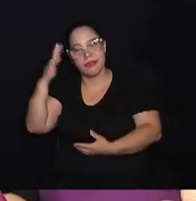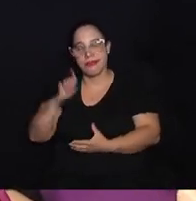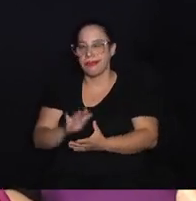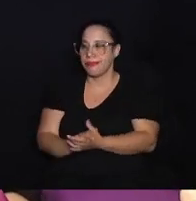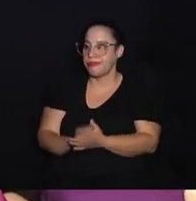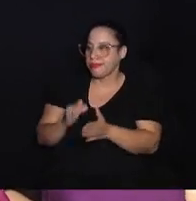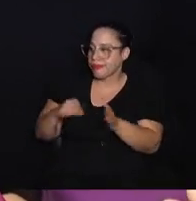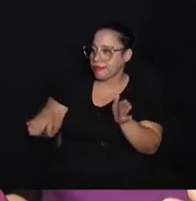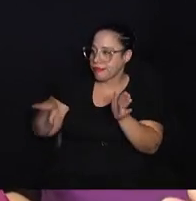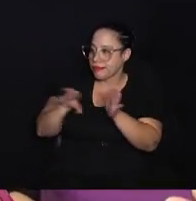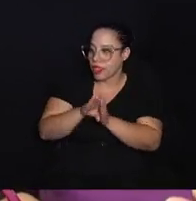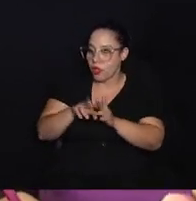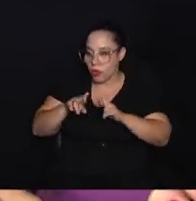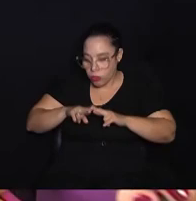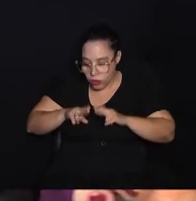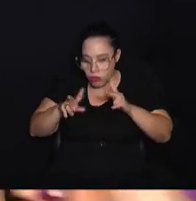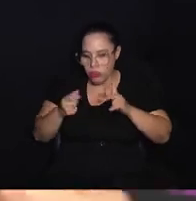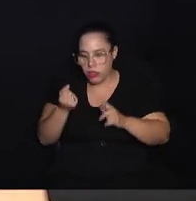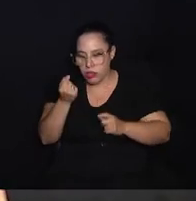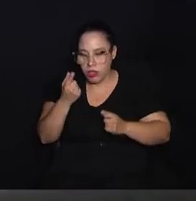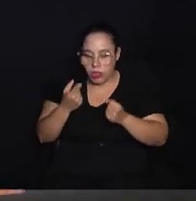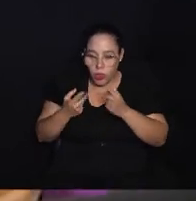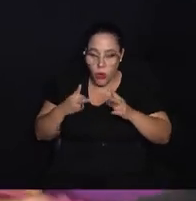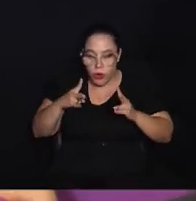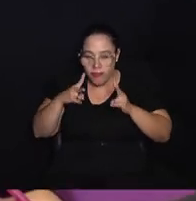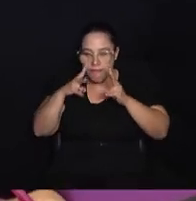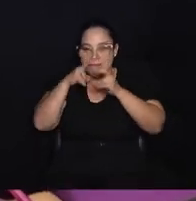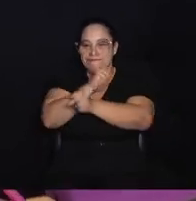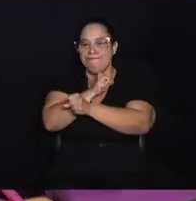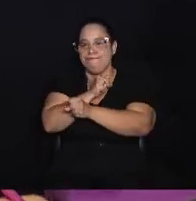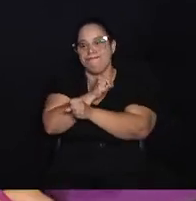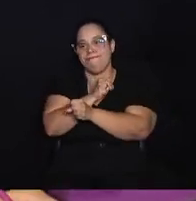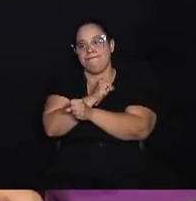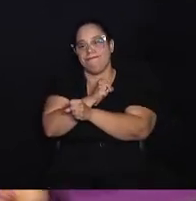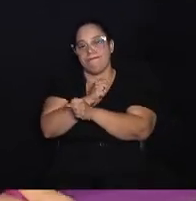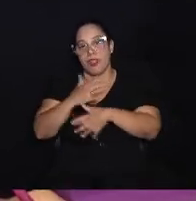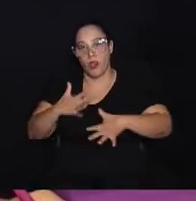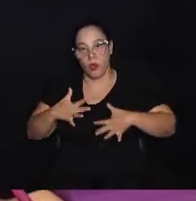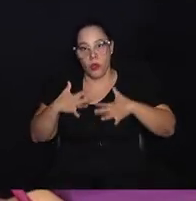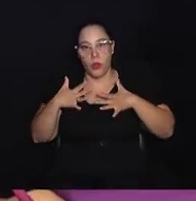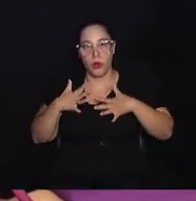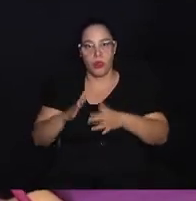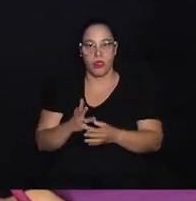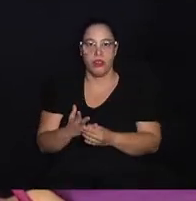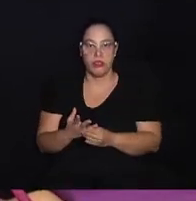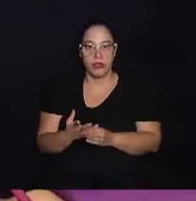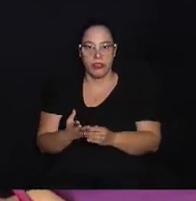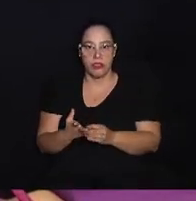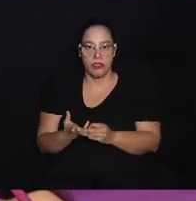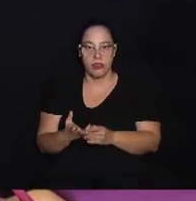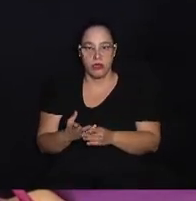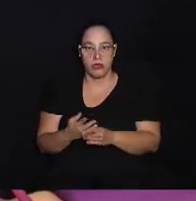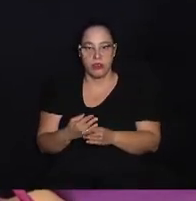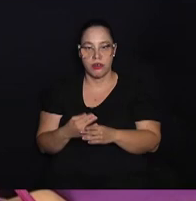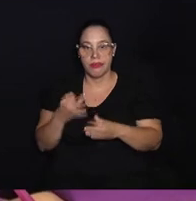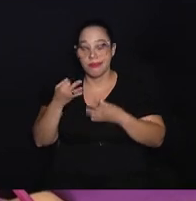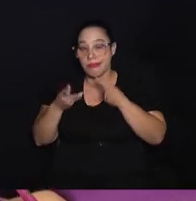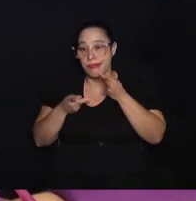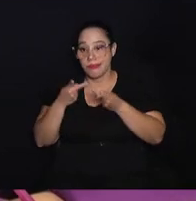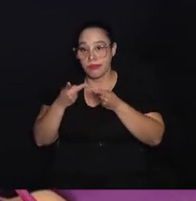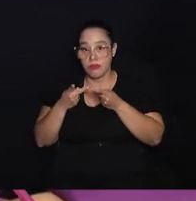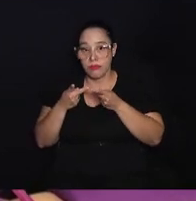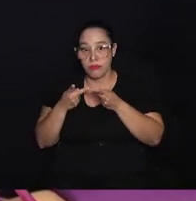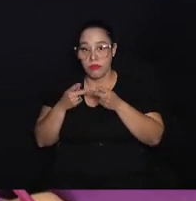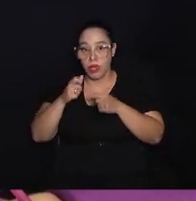quando vai para lá, vai diferente um pouquinho, com mais força. É, a gente já vai mais alegre, mais feliz. É que nem a florzinha que eu fiz, a minha filha foi